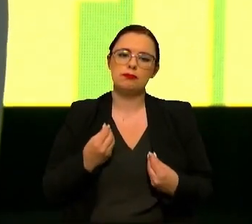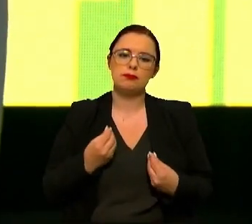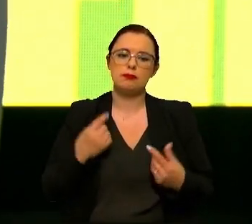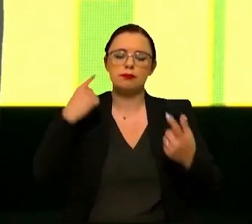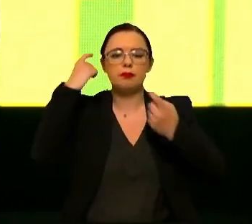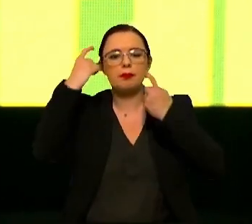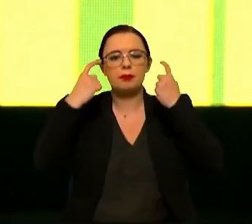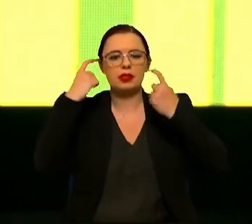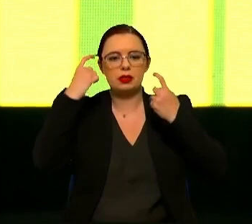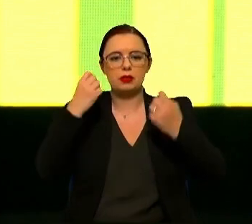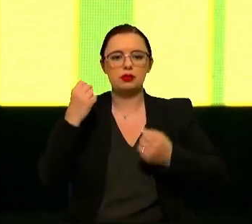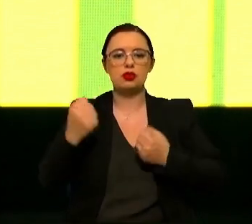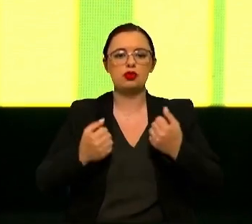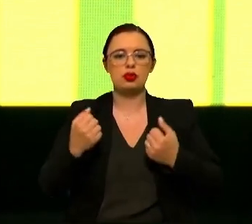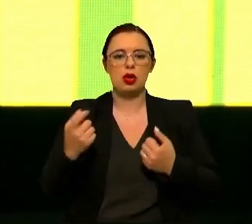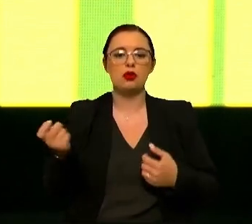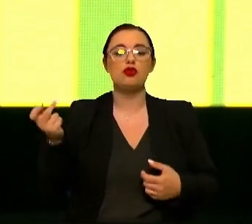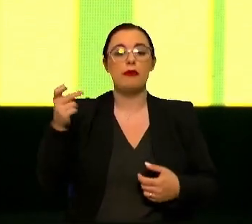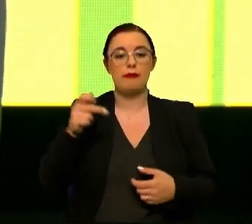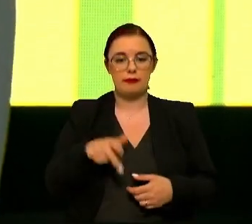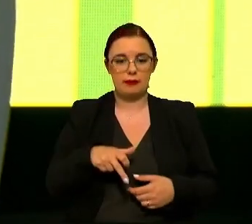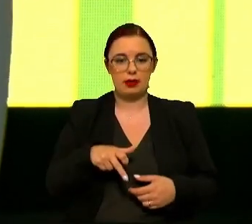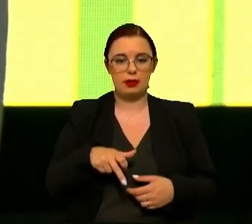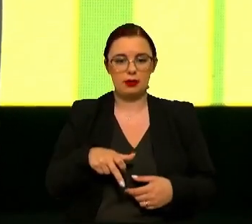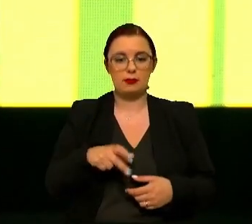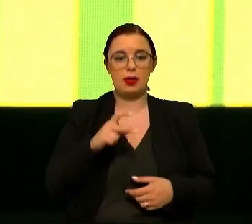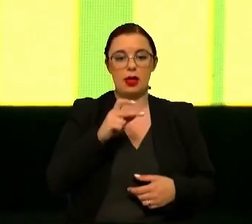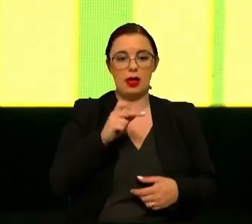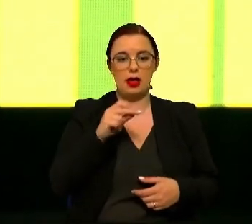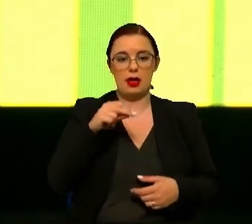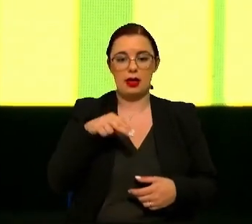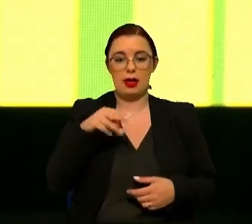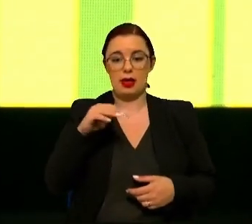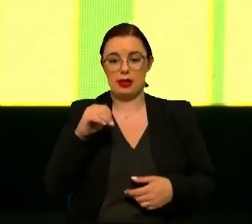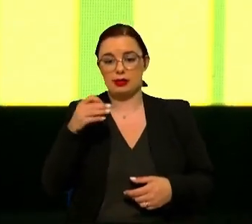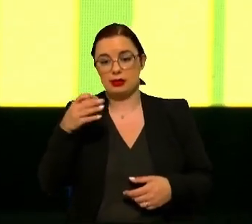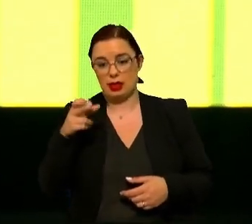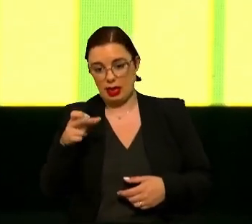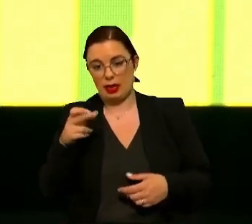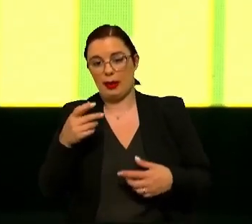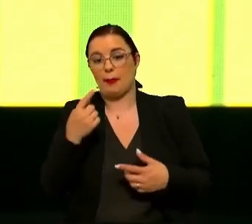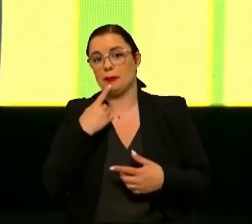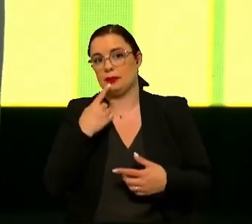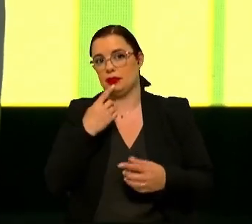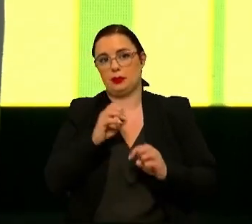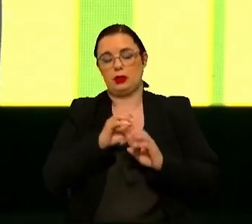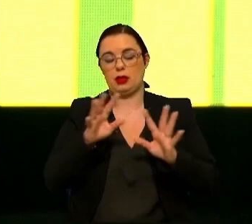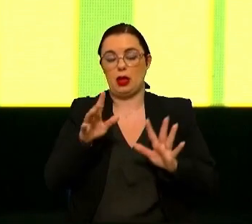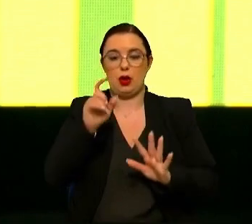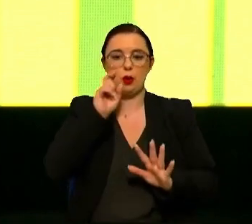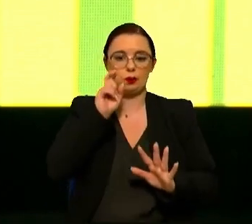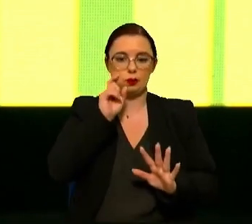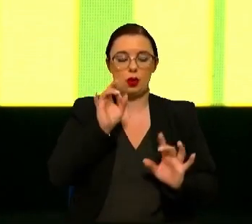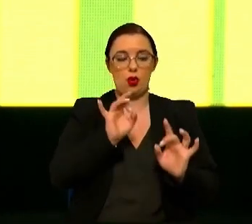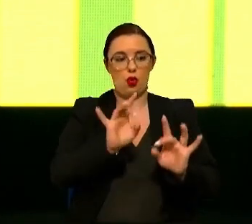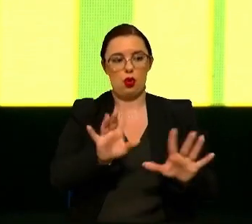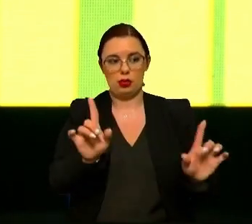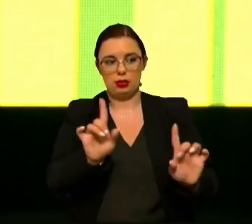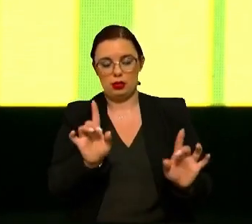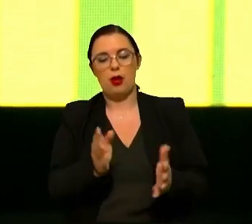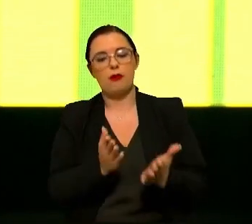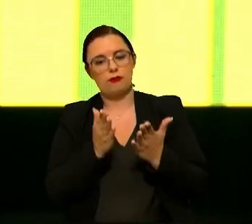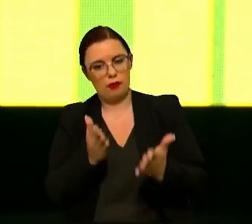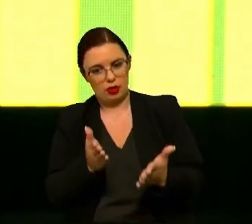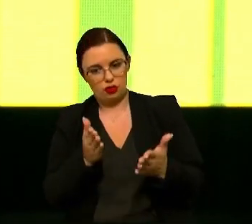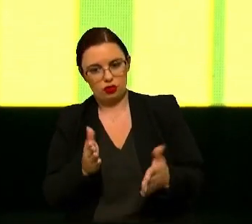para pensarmos. Os carros autónomos vêm, portanto, a ANSR, percebo, vai-se lá pela segurança, mas não está contra, portanto, vai ajudar a